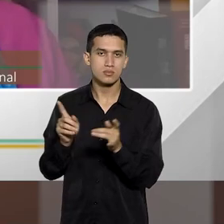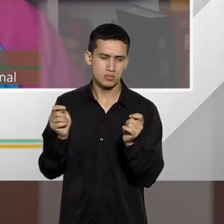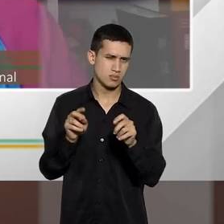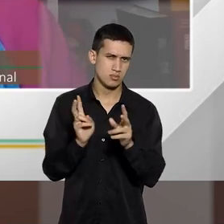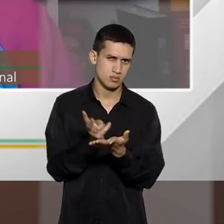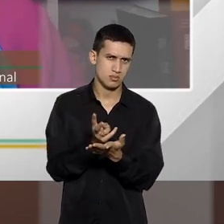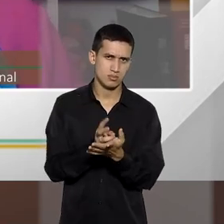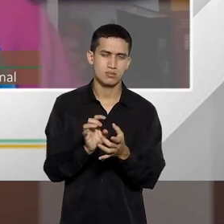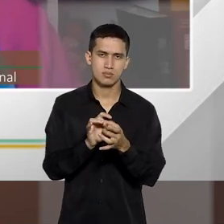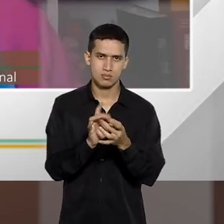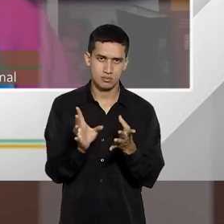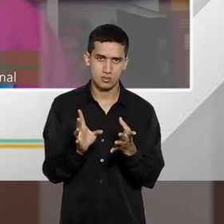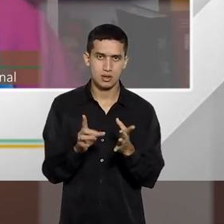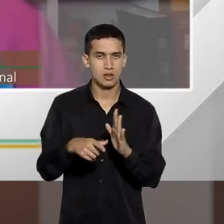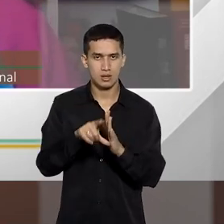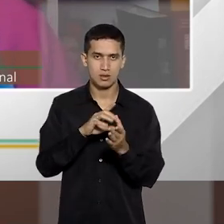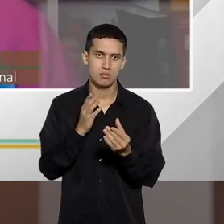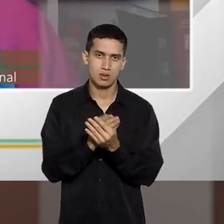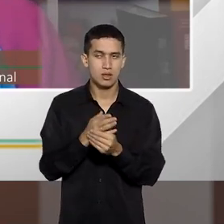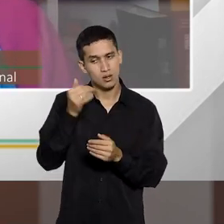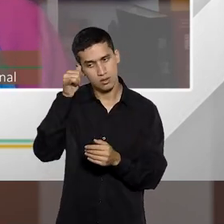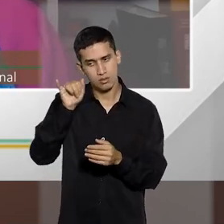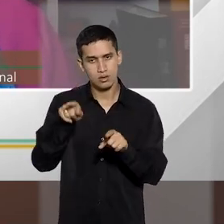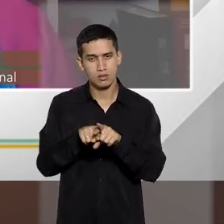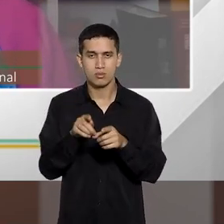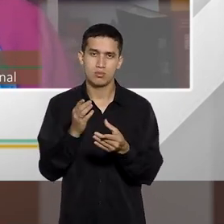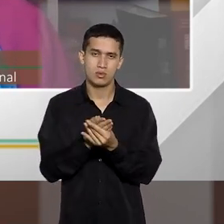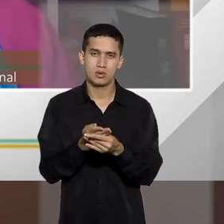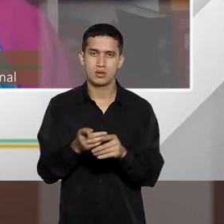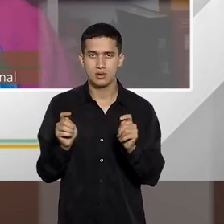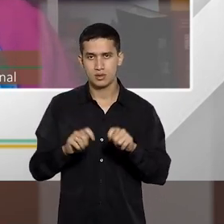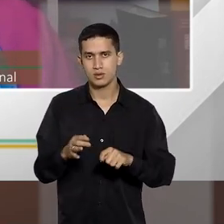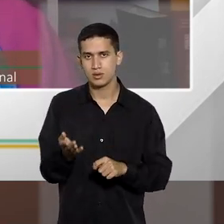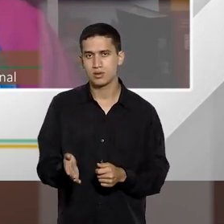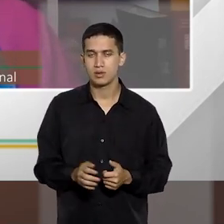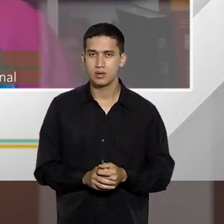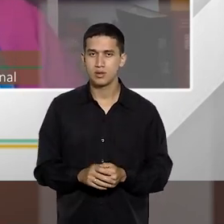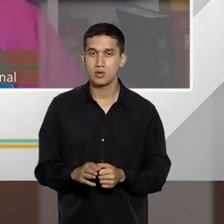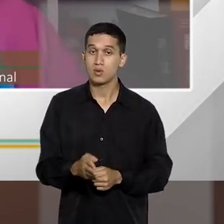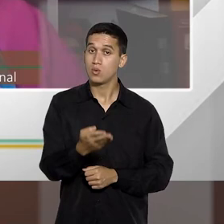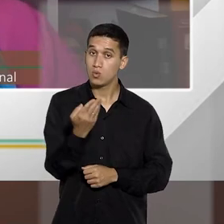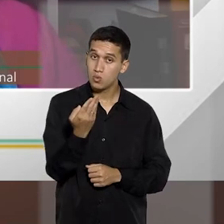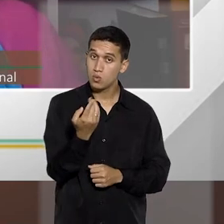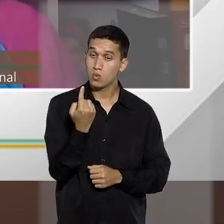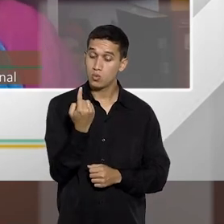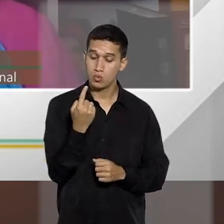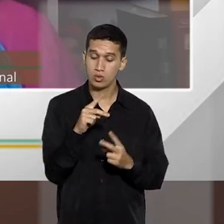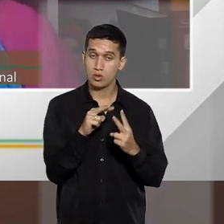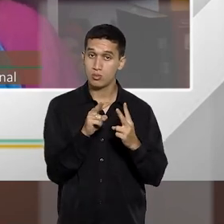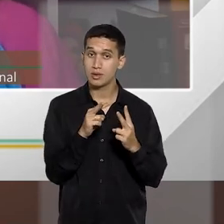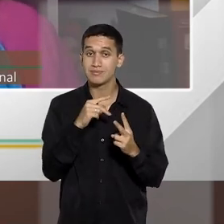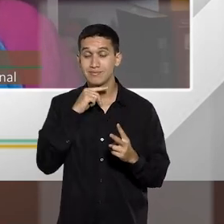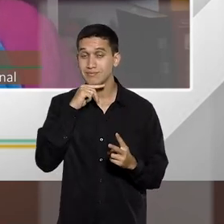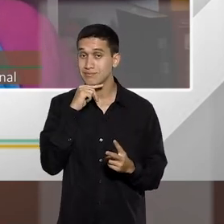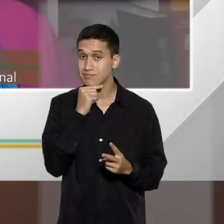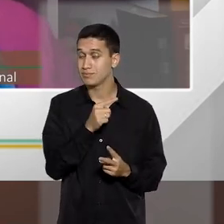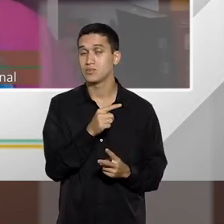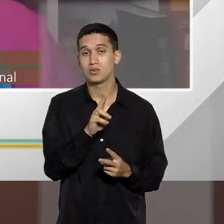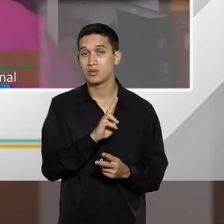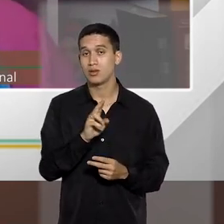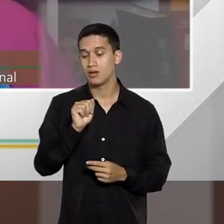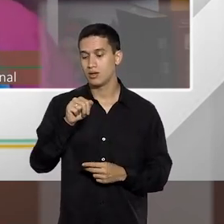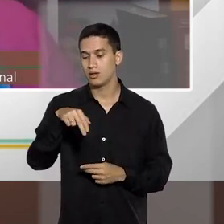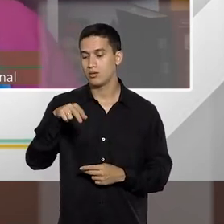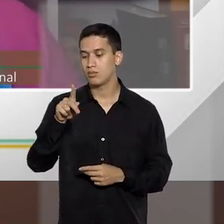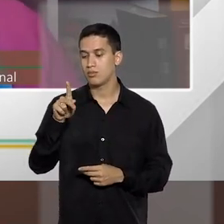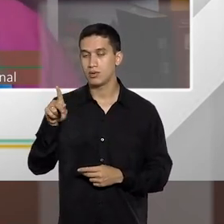do processo, e evitar o processo com isso, né? Uma das exceções, uma das hipóteses em que não seria possível o ANPP, é se o